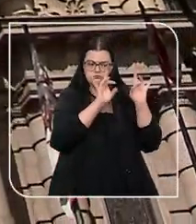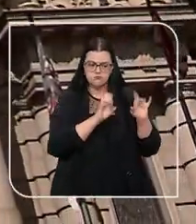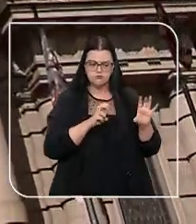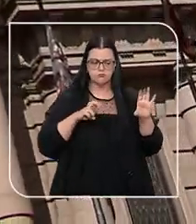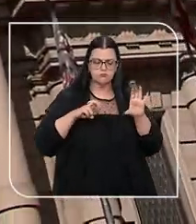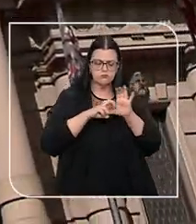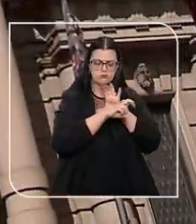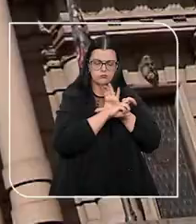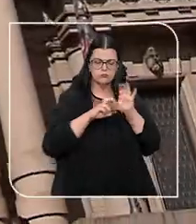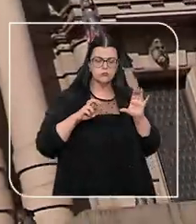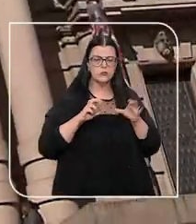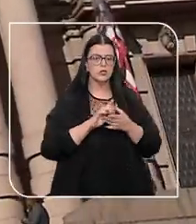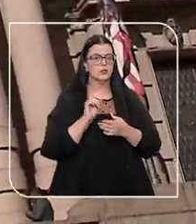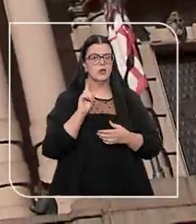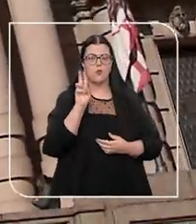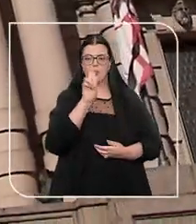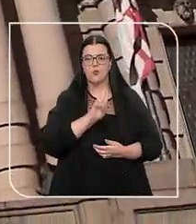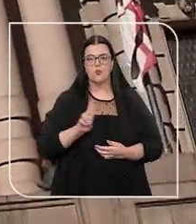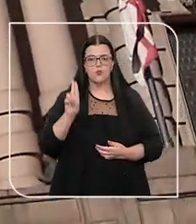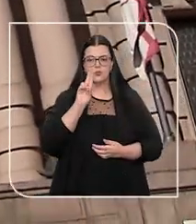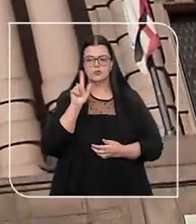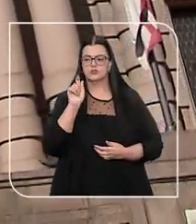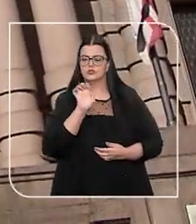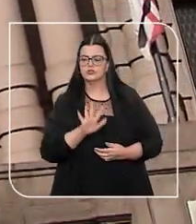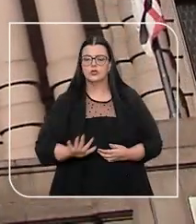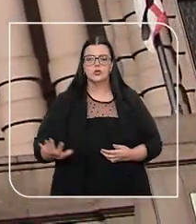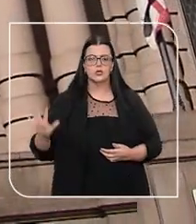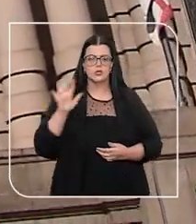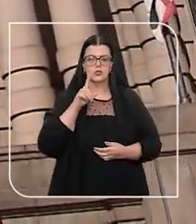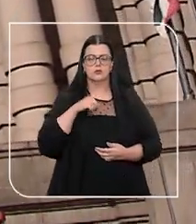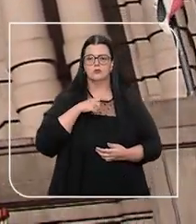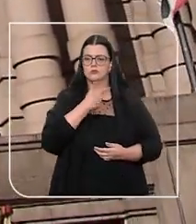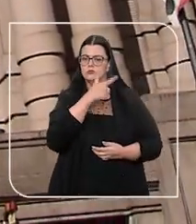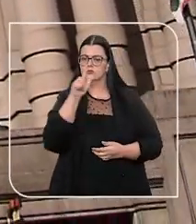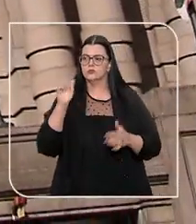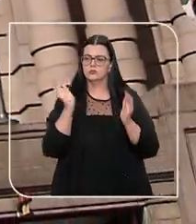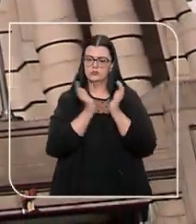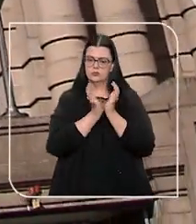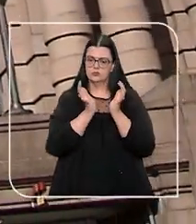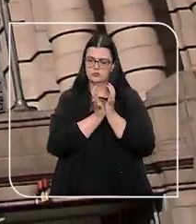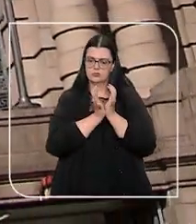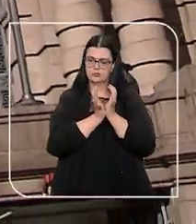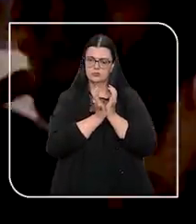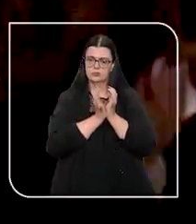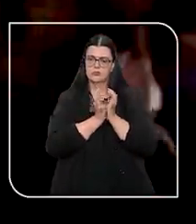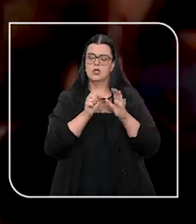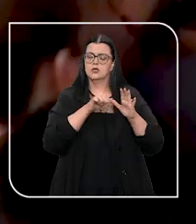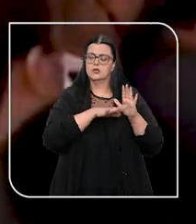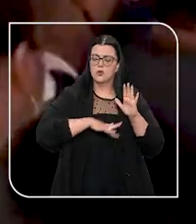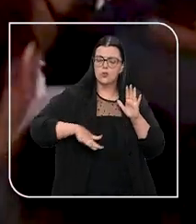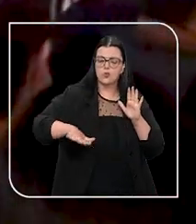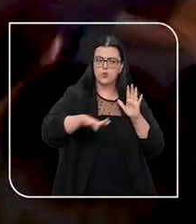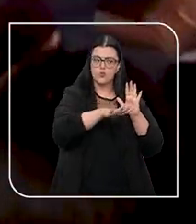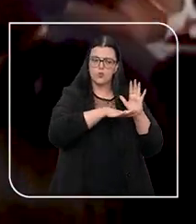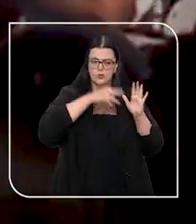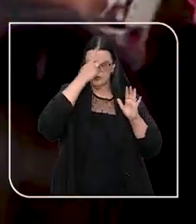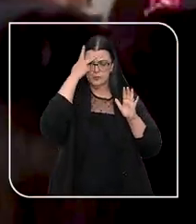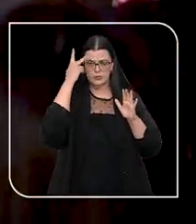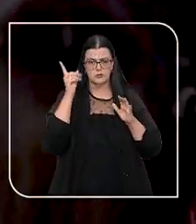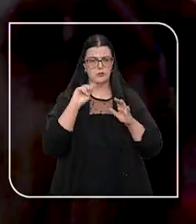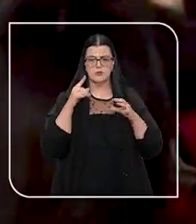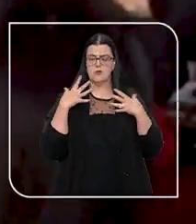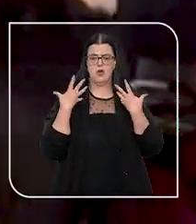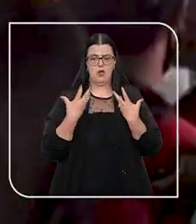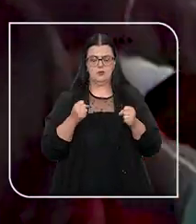uso especial, uma vez que não são utilizados de forma geral e indistinta pela coletividade, e a circulação livre de